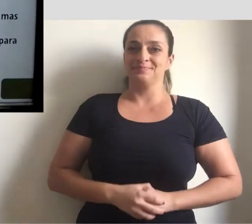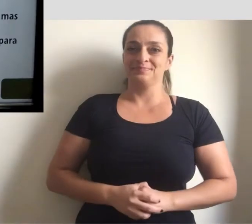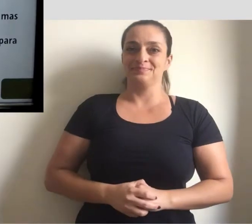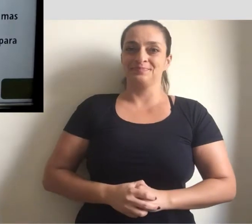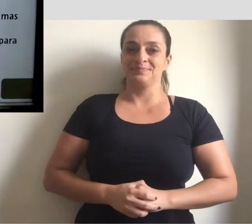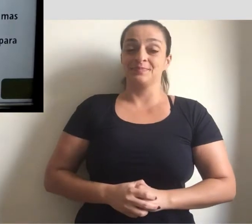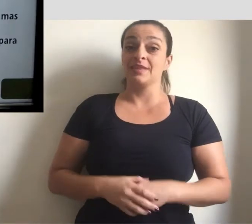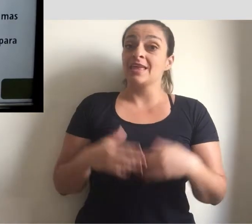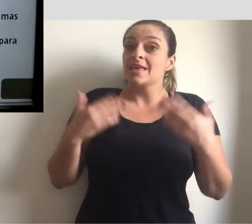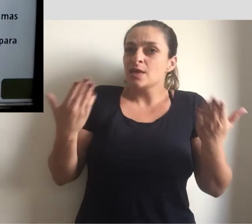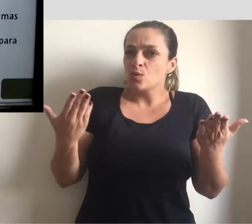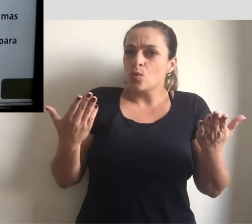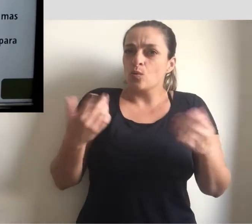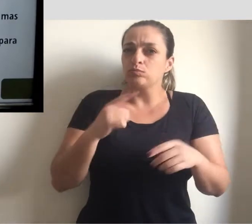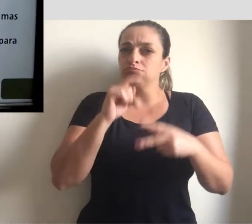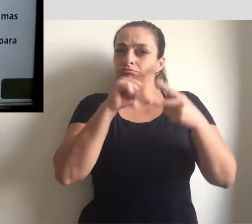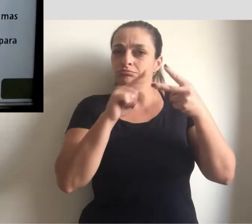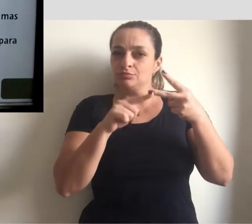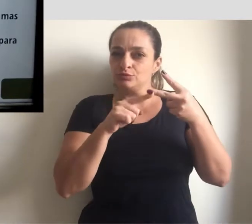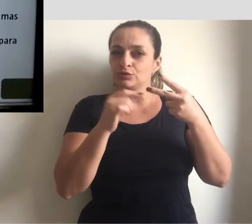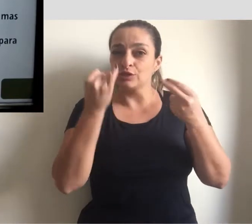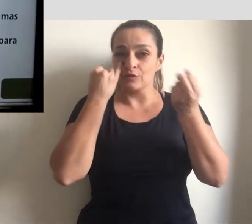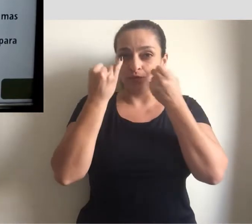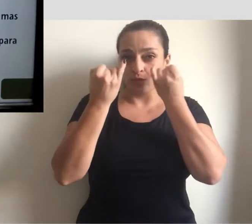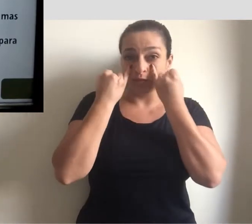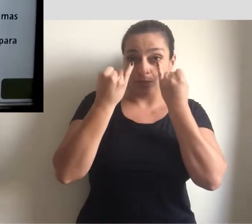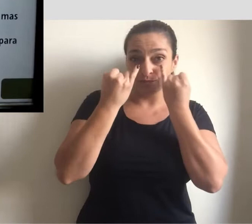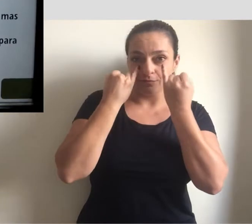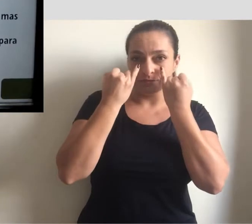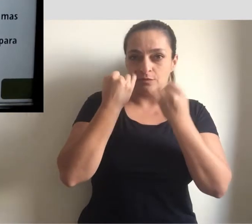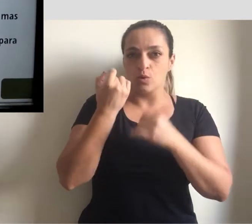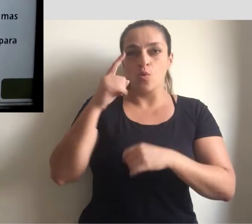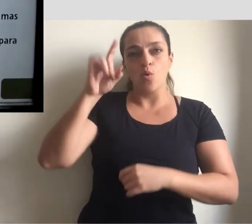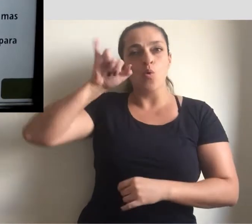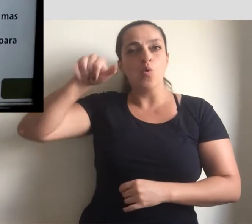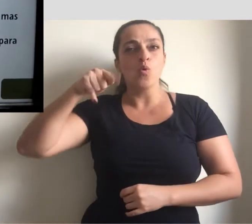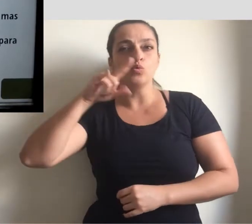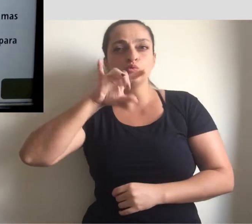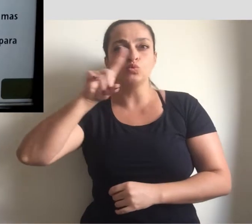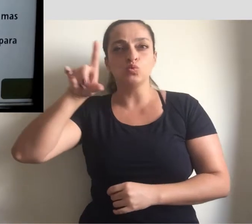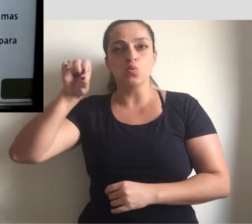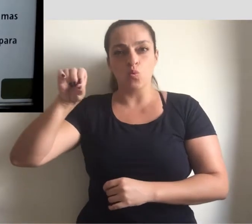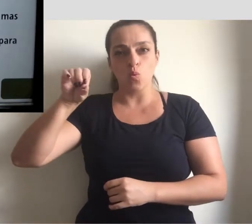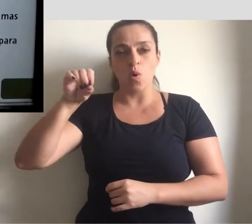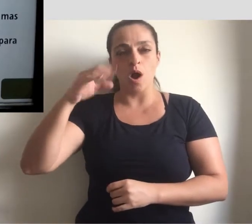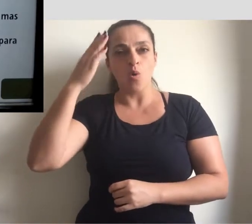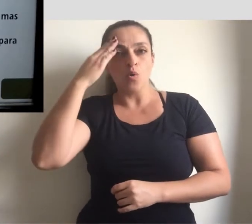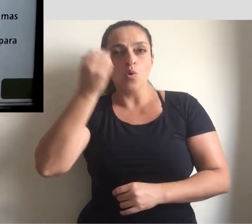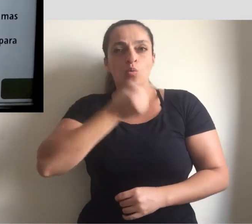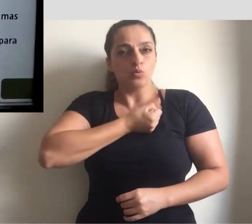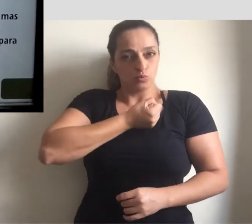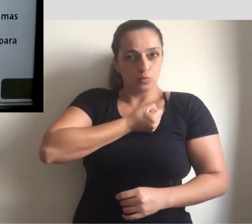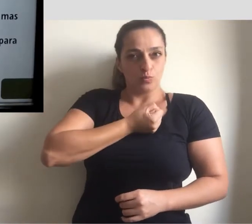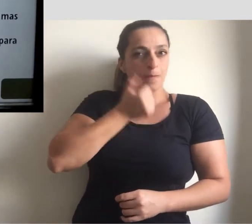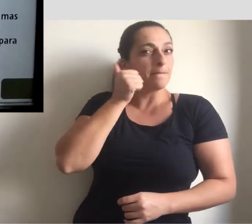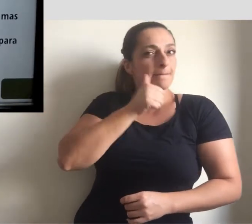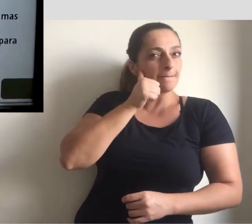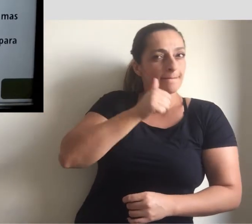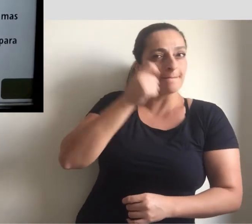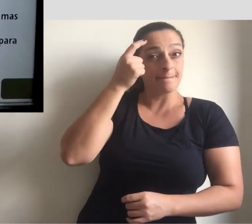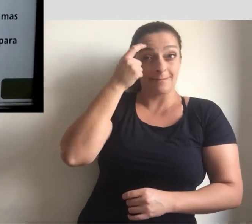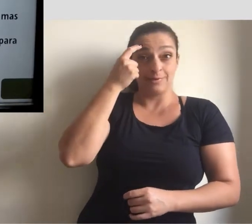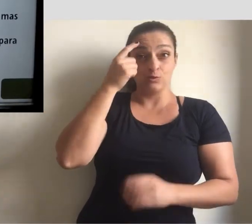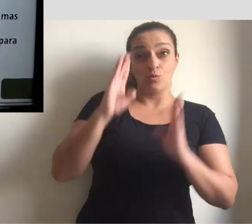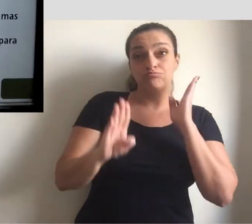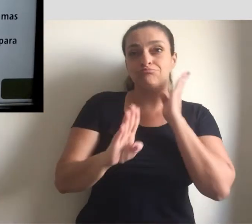Sobre a suficiência dessas informações, para que João possa descobrir qual é o número que Tatiane pensou, podemos